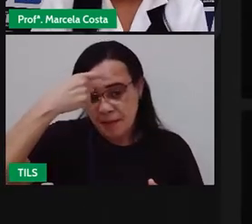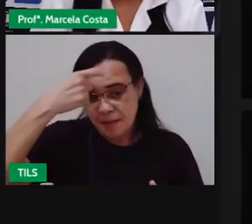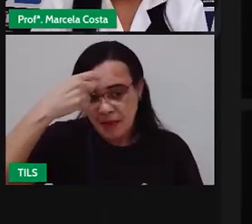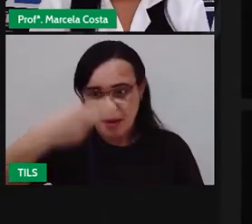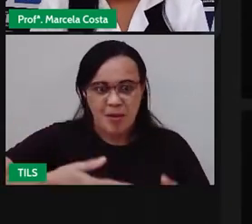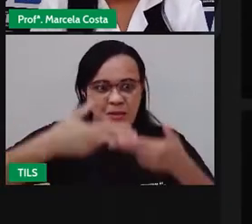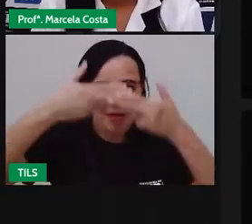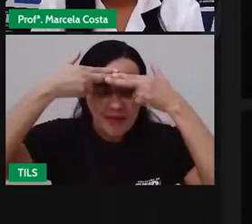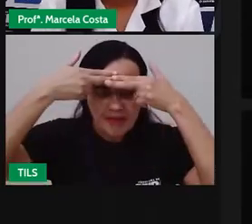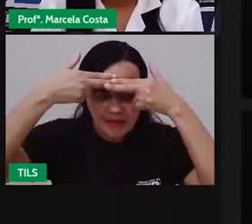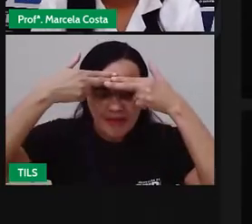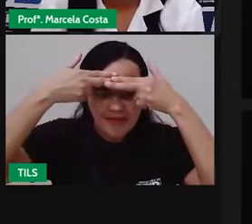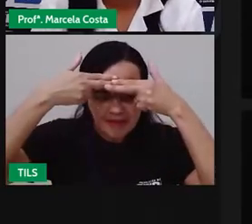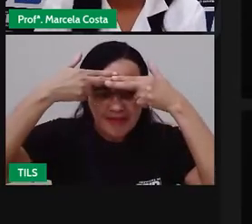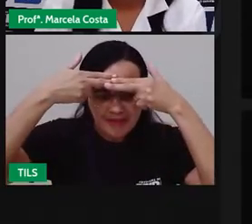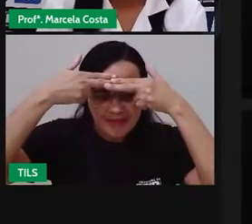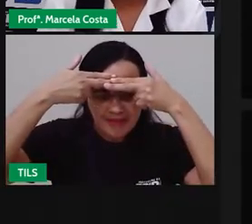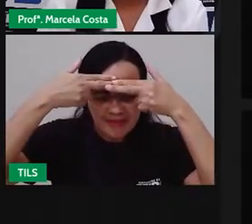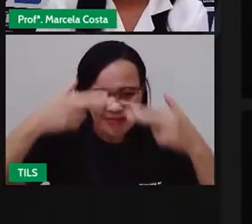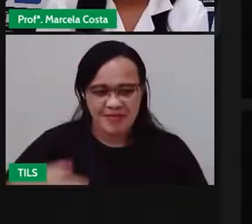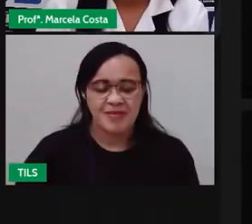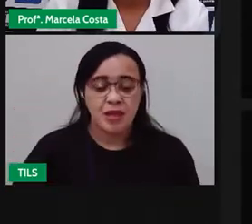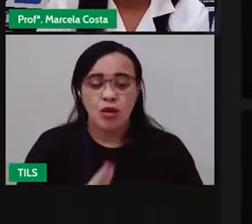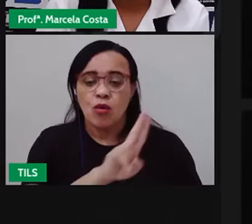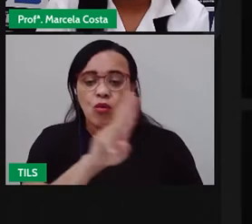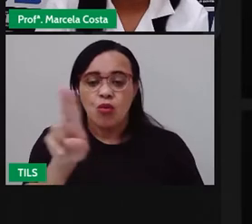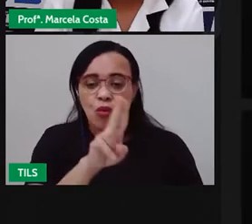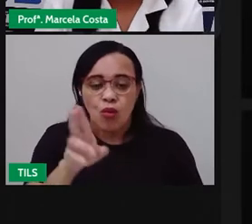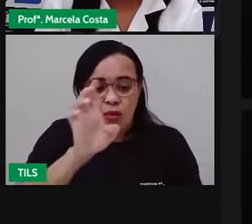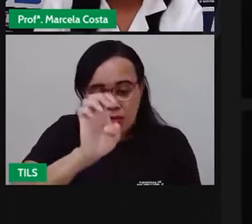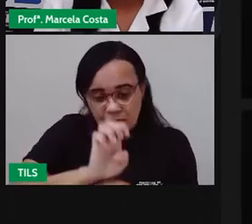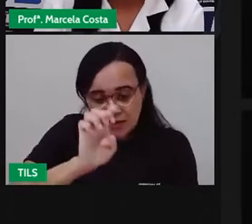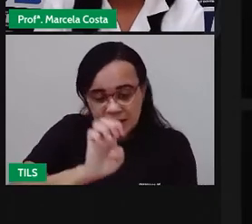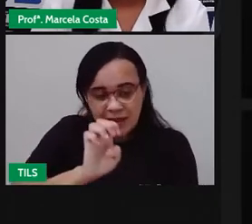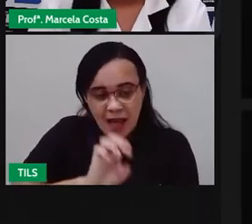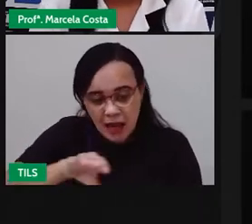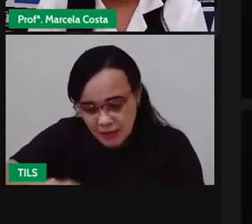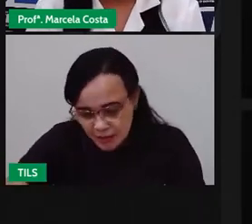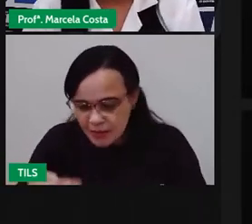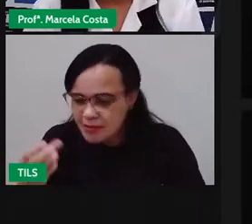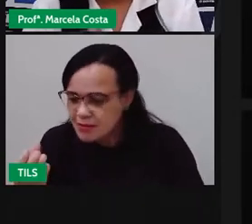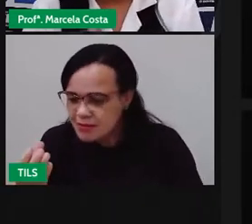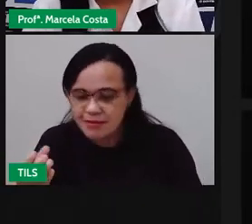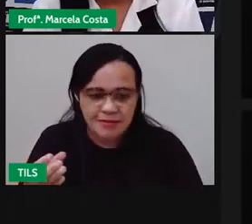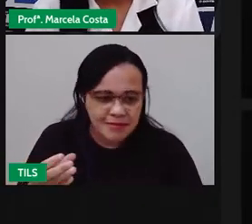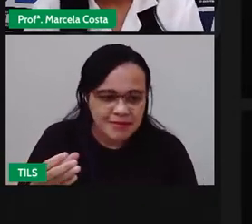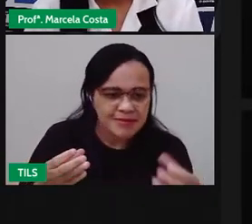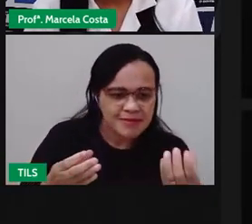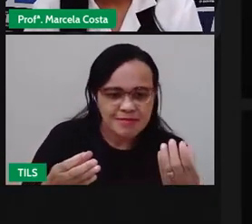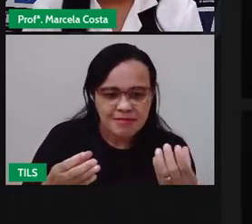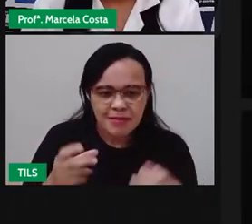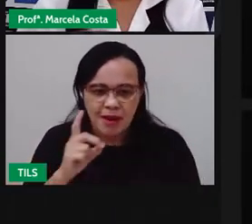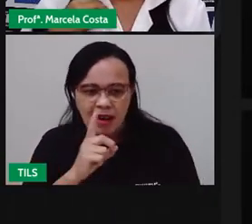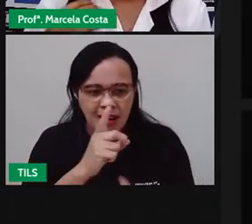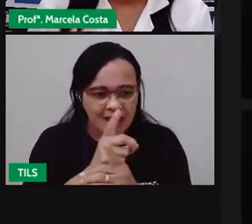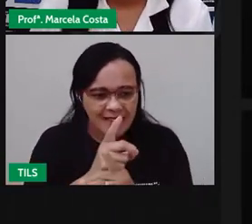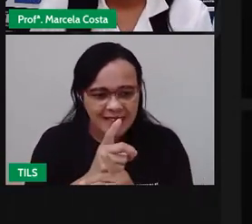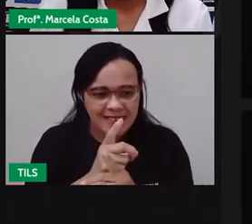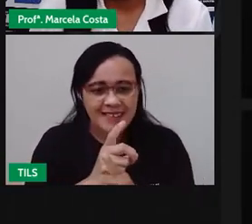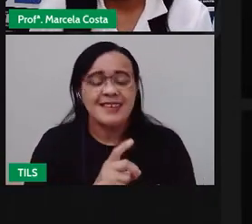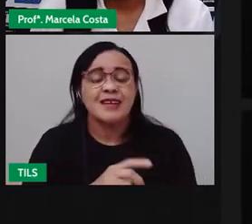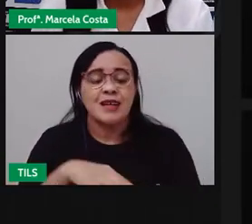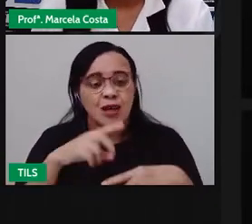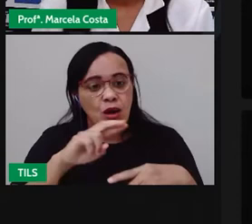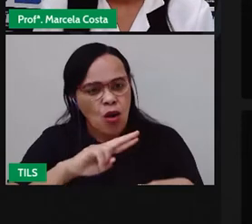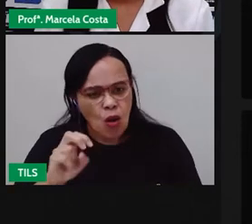As peças estão viradas com os nomes dos estados. Você vai clicar em uma. Vai aparecer ali